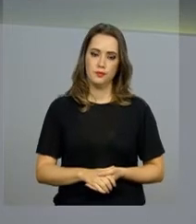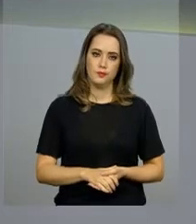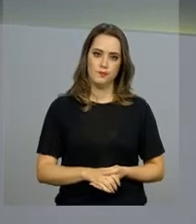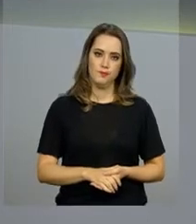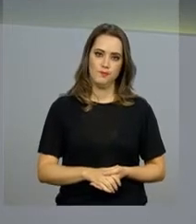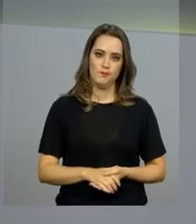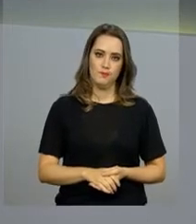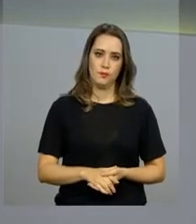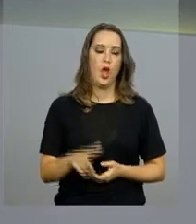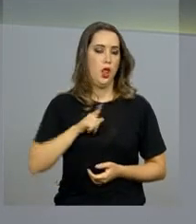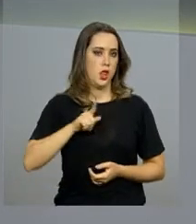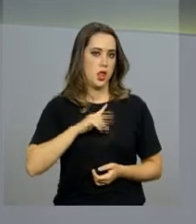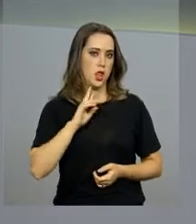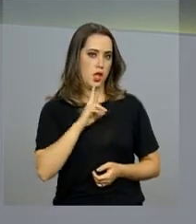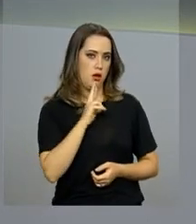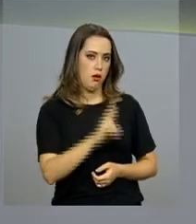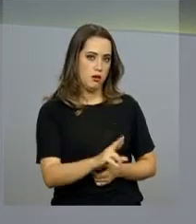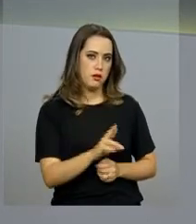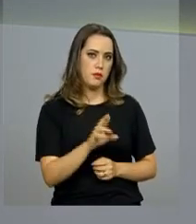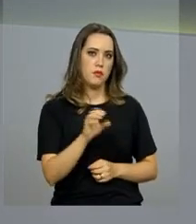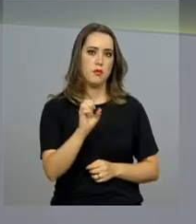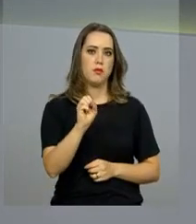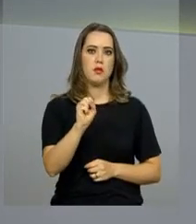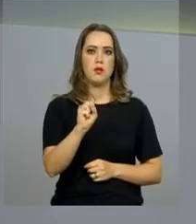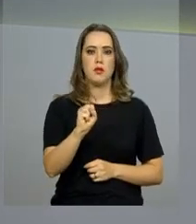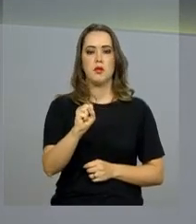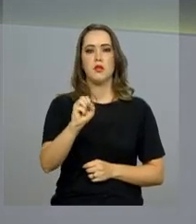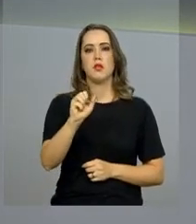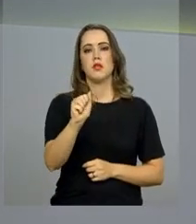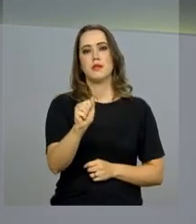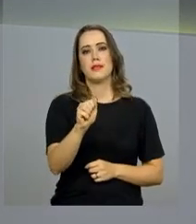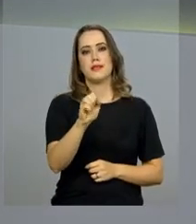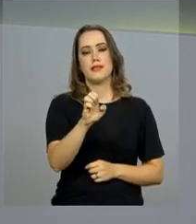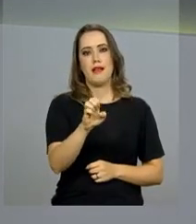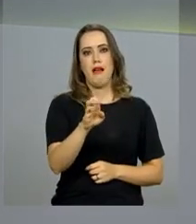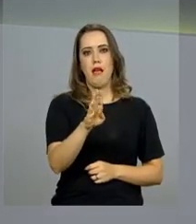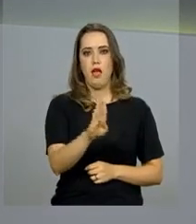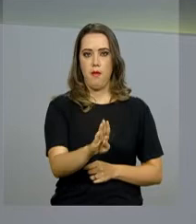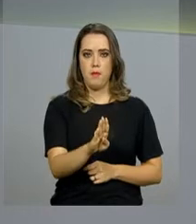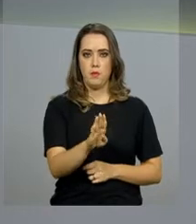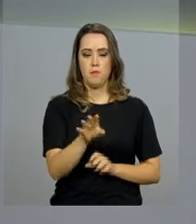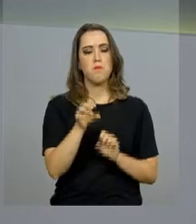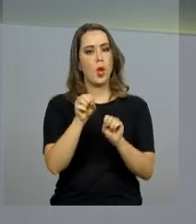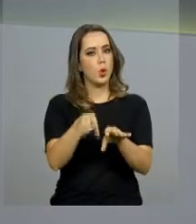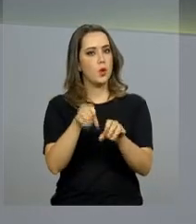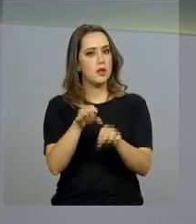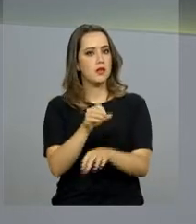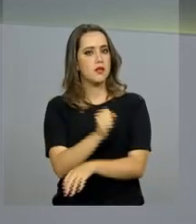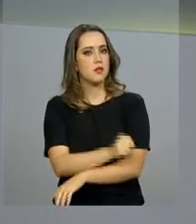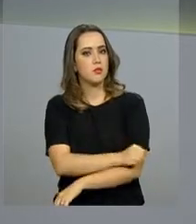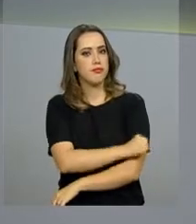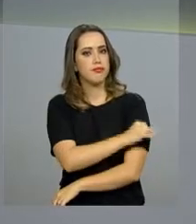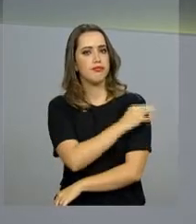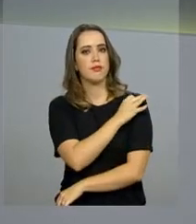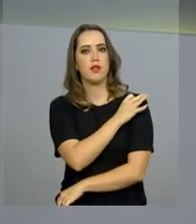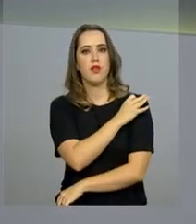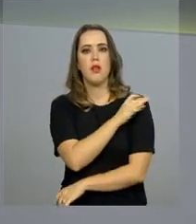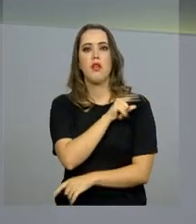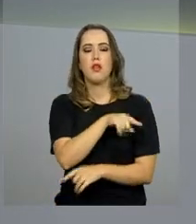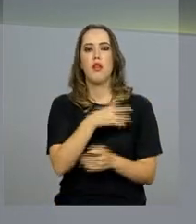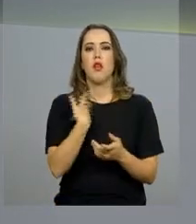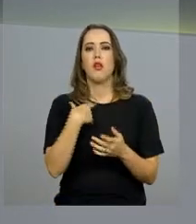Saiu o resultado do Sistema de Avaliação da Educação Básica, o Saeb 2017, que compõe o Índice de